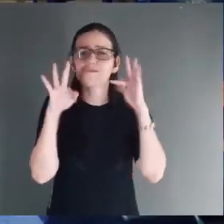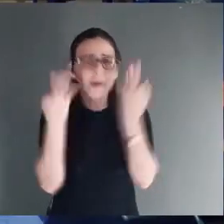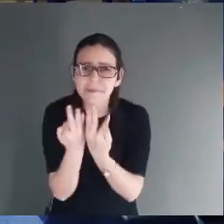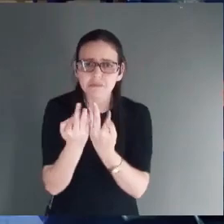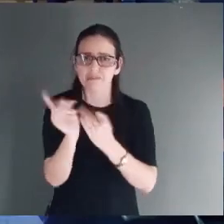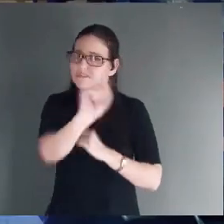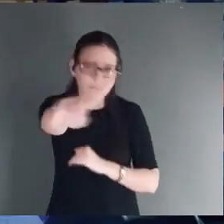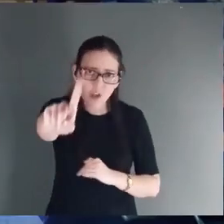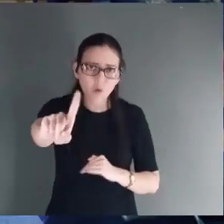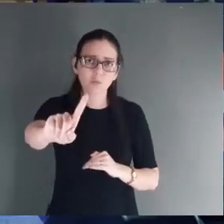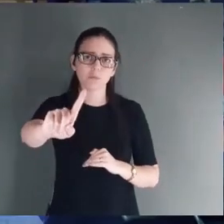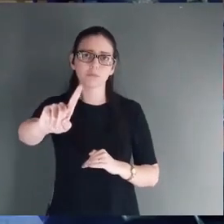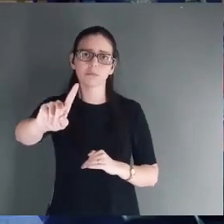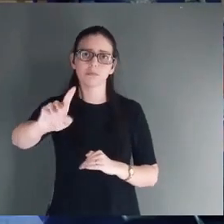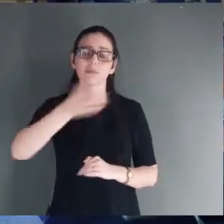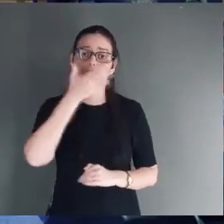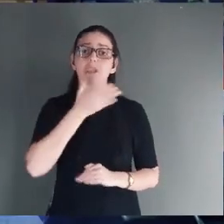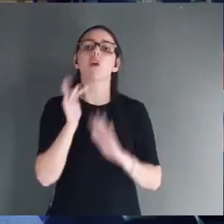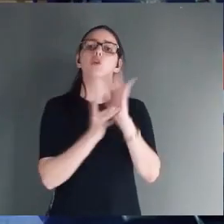improvável.